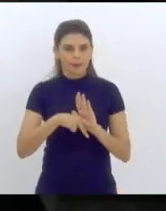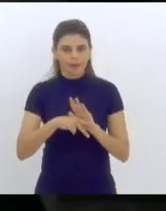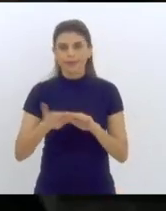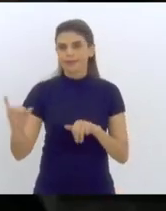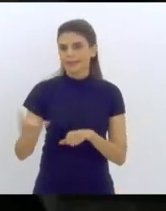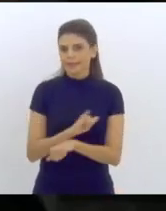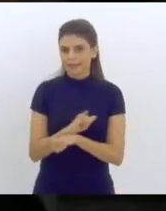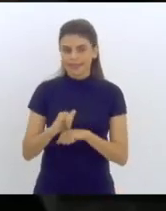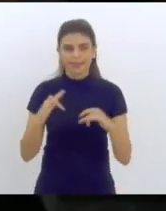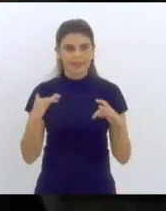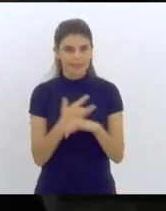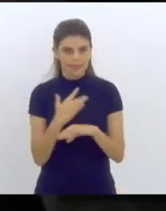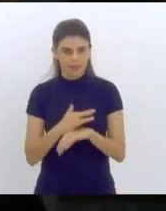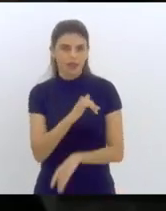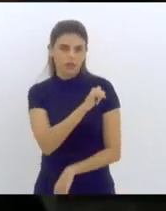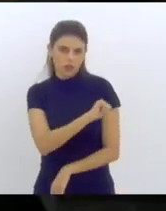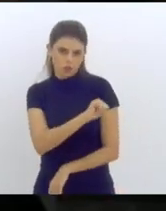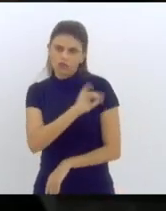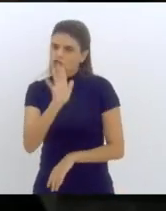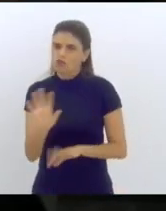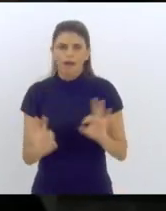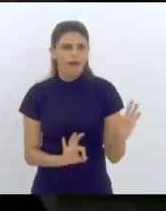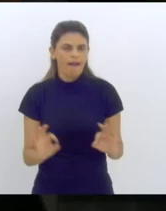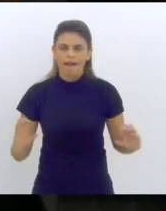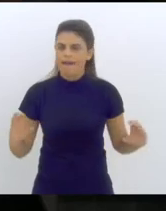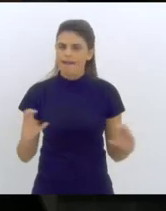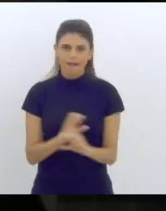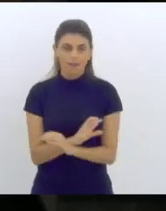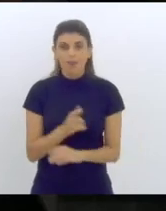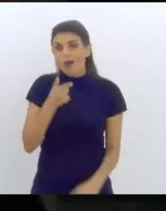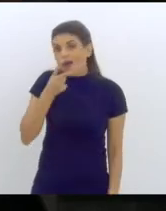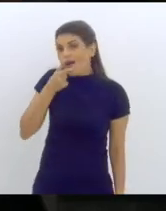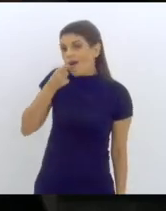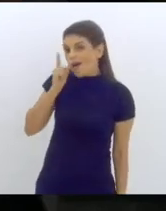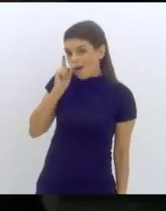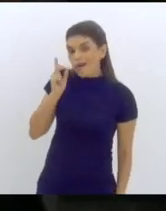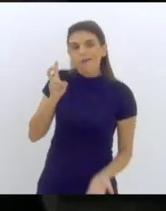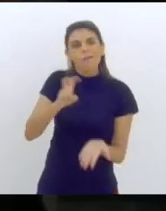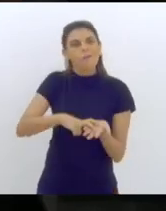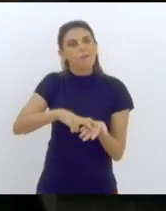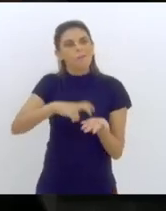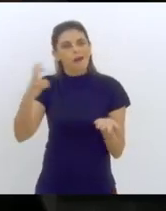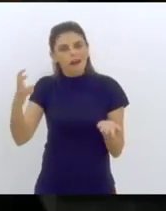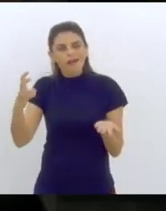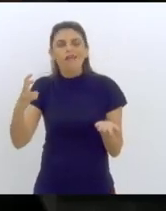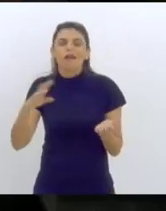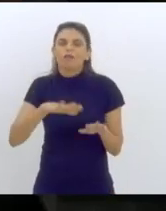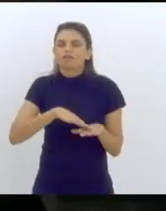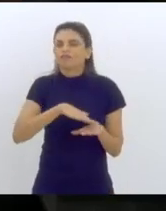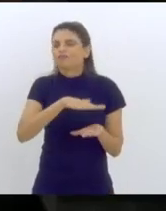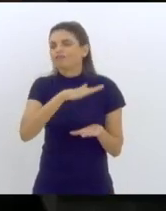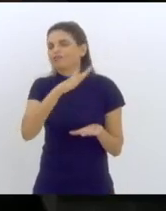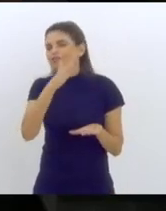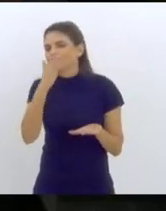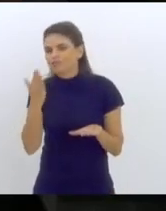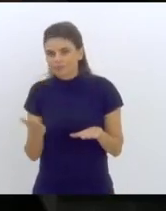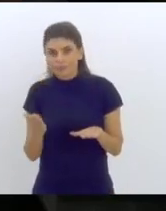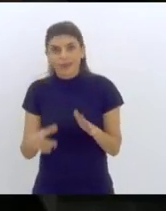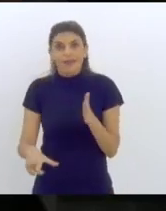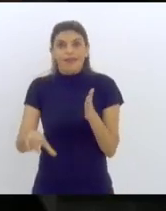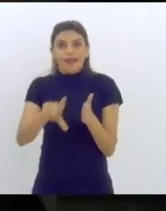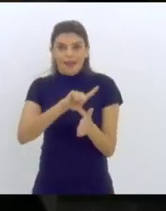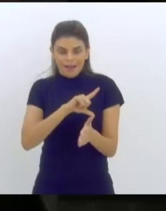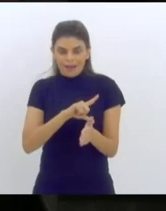Rio de Janeiro, que já está construído. E, ontem, pela manhã inteira, antes da